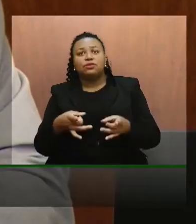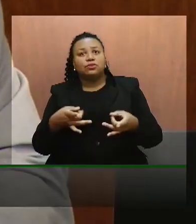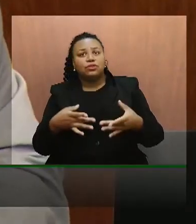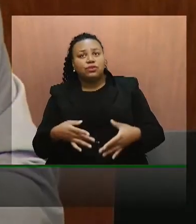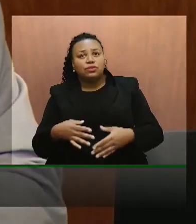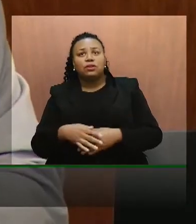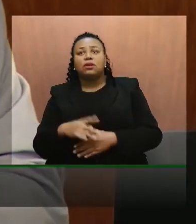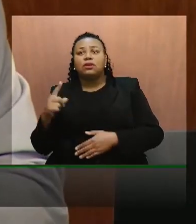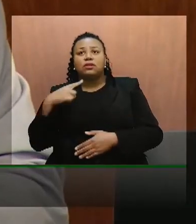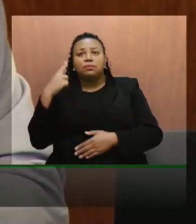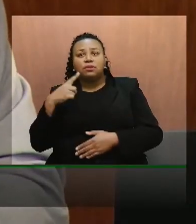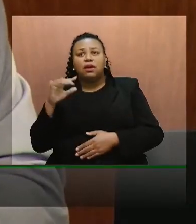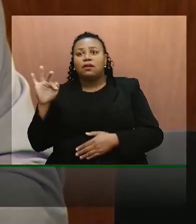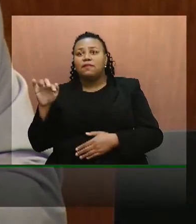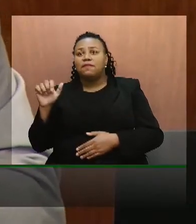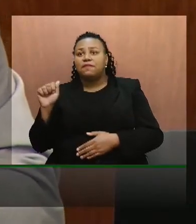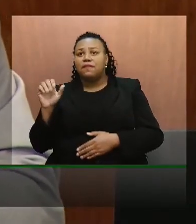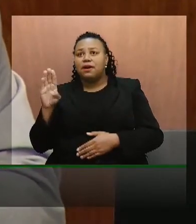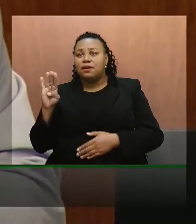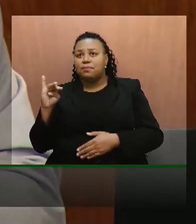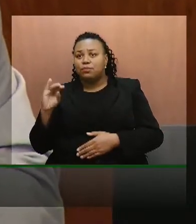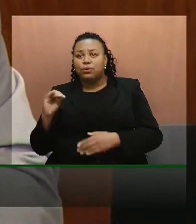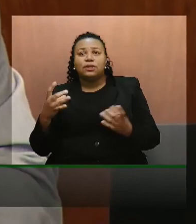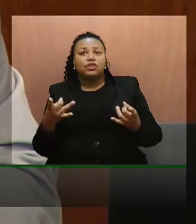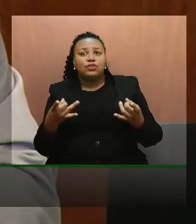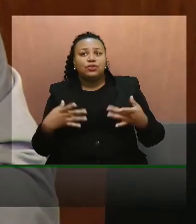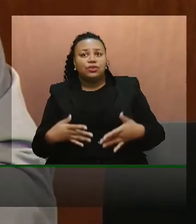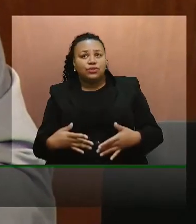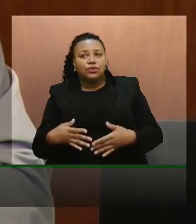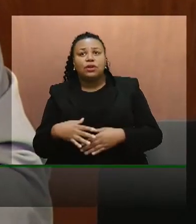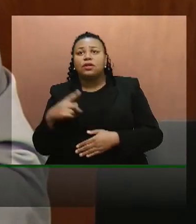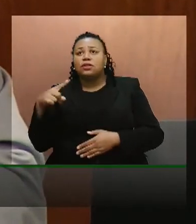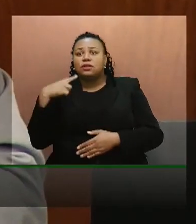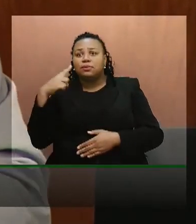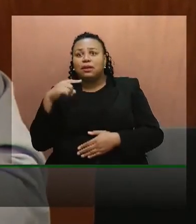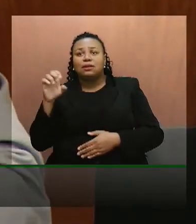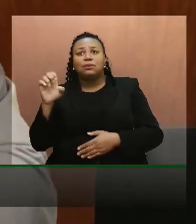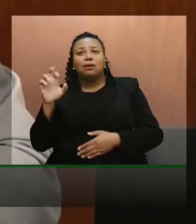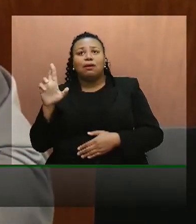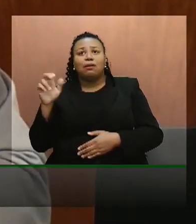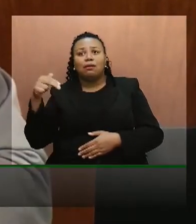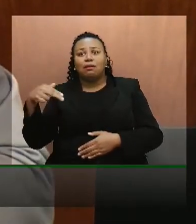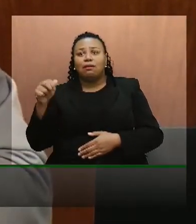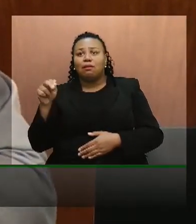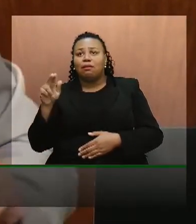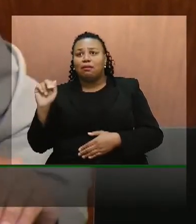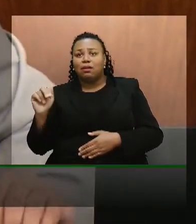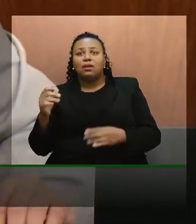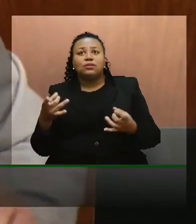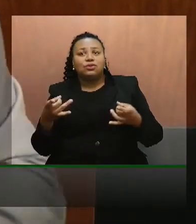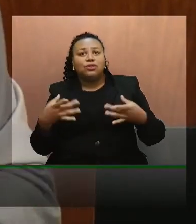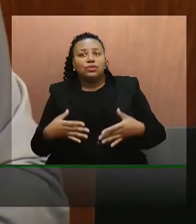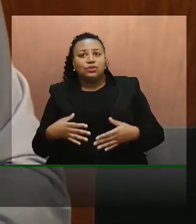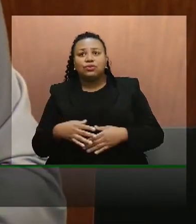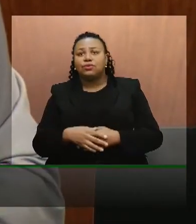deputado Fábio Osterman desiste deputado Hernani Polo também desiste